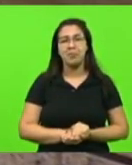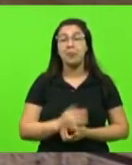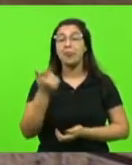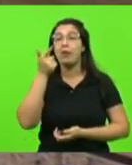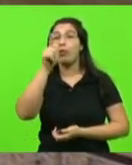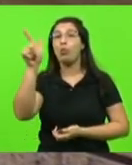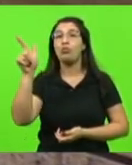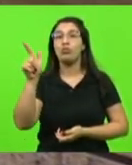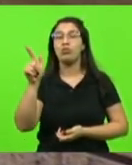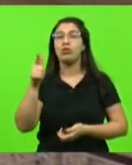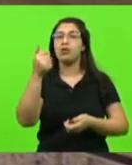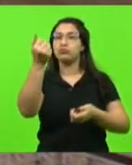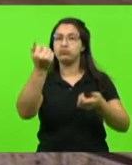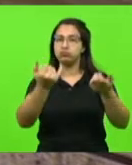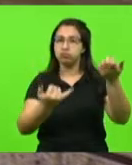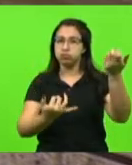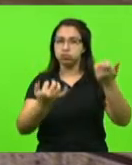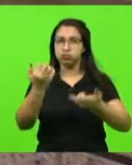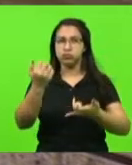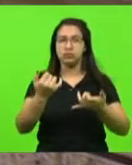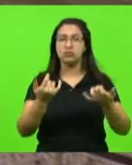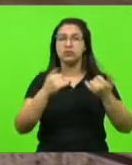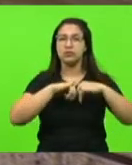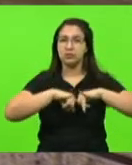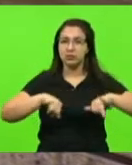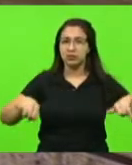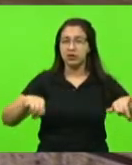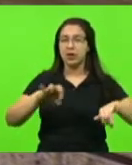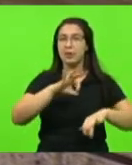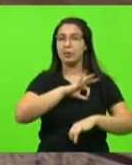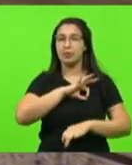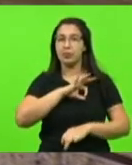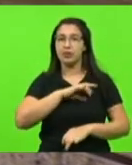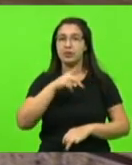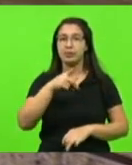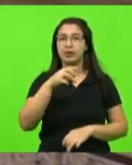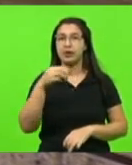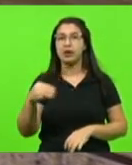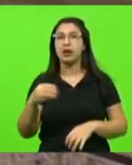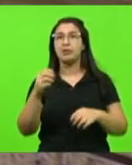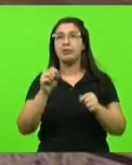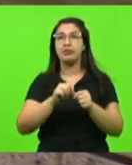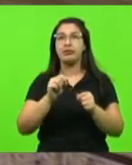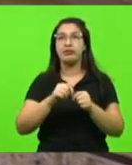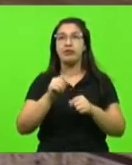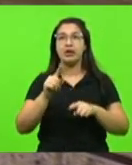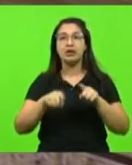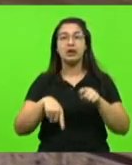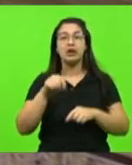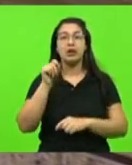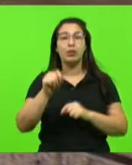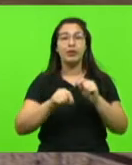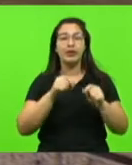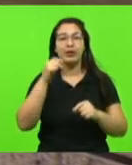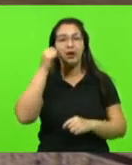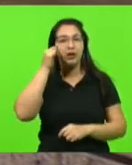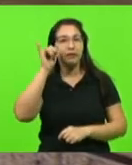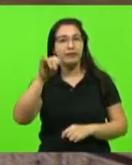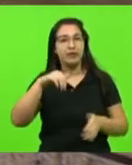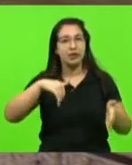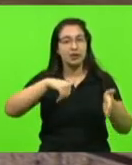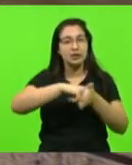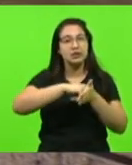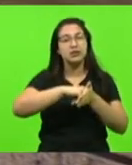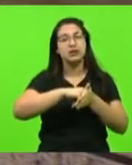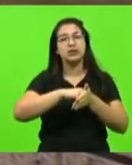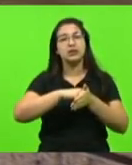que temos que dizer, e a Polícia Militar faz a sua parte, é humanamente impossível evitar que os acidentes ocorram, mas